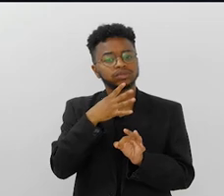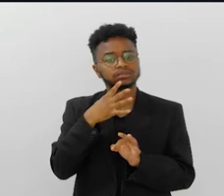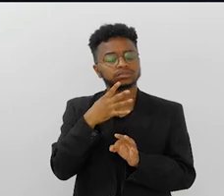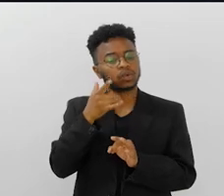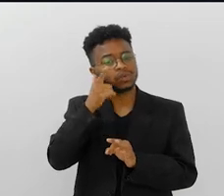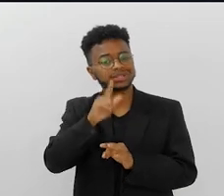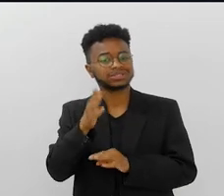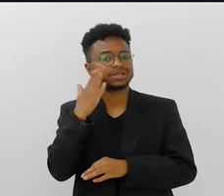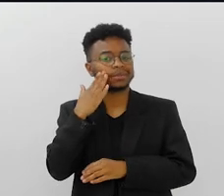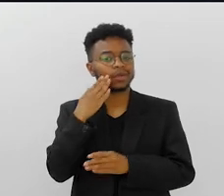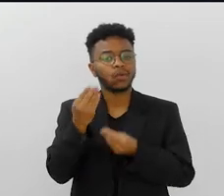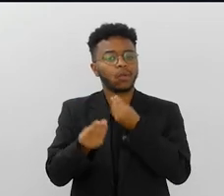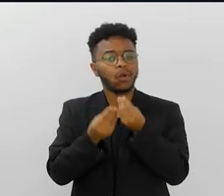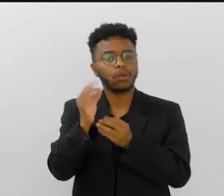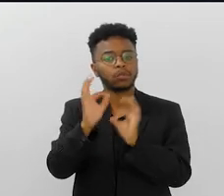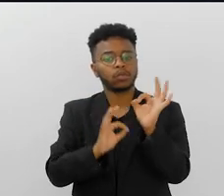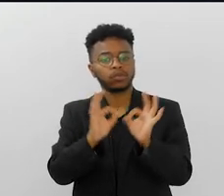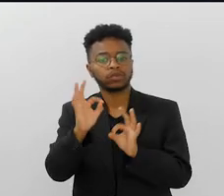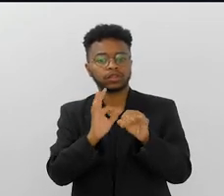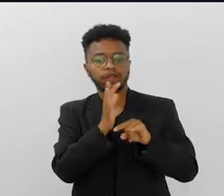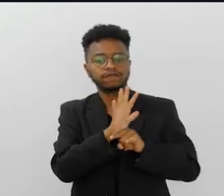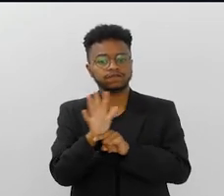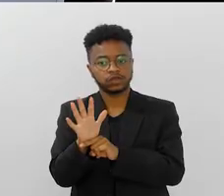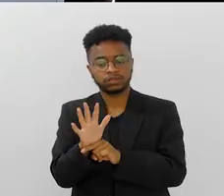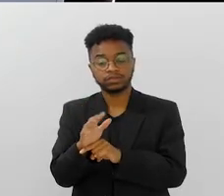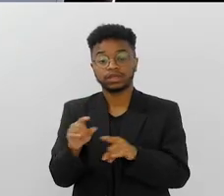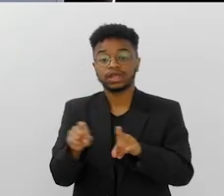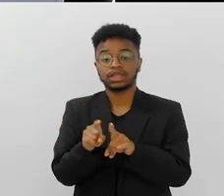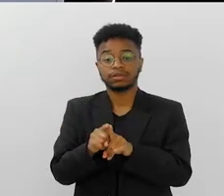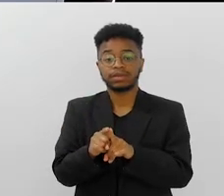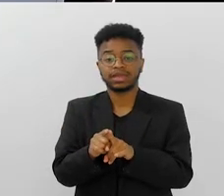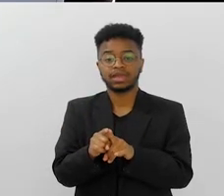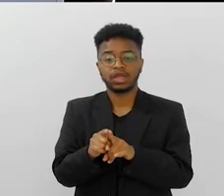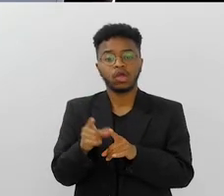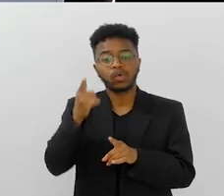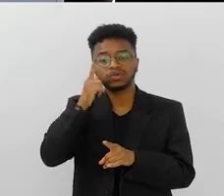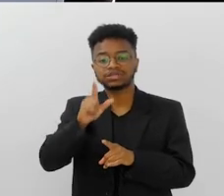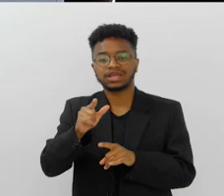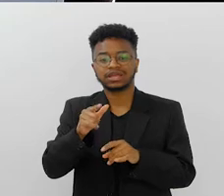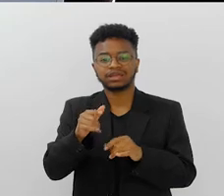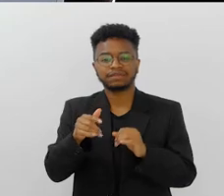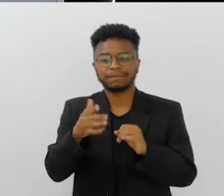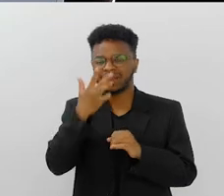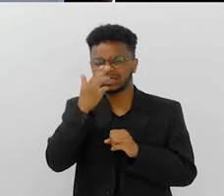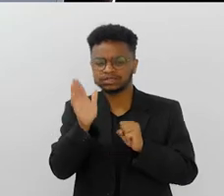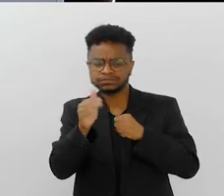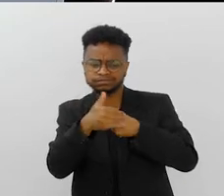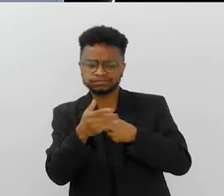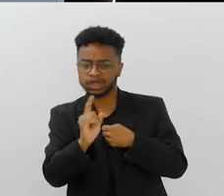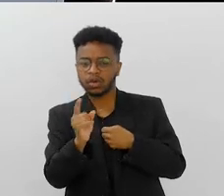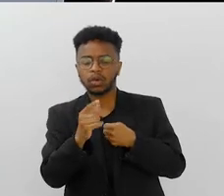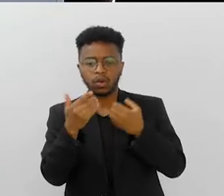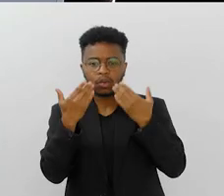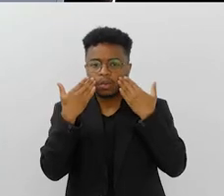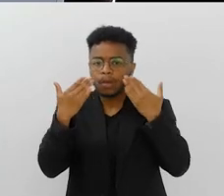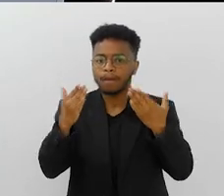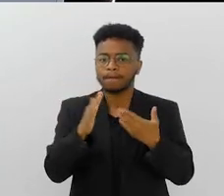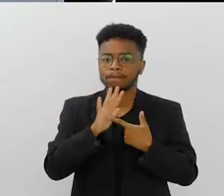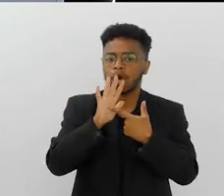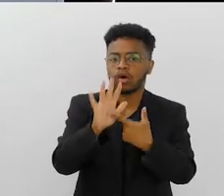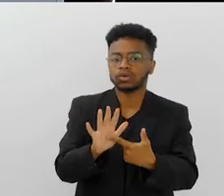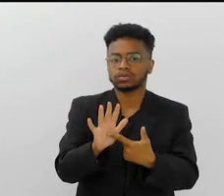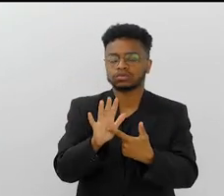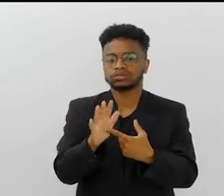tem um conhecimento de onde é feito a grande... Você torna a festa menos secreta, você joga a luz da festa,